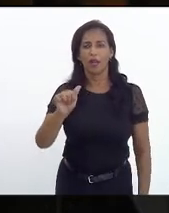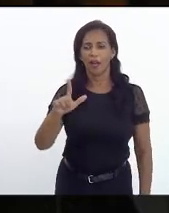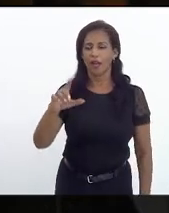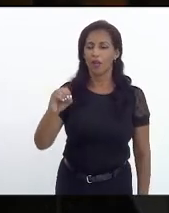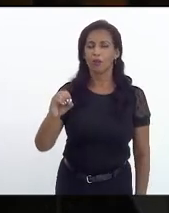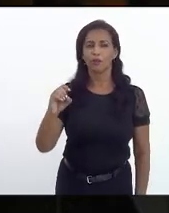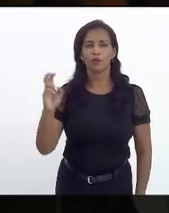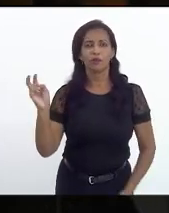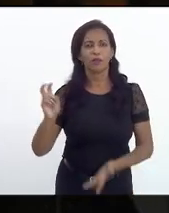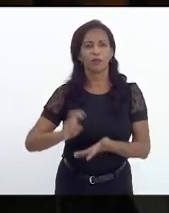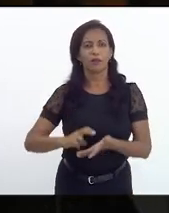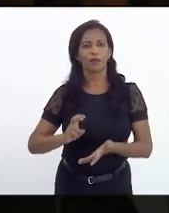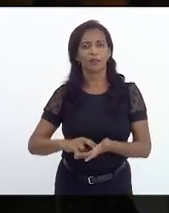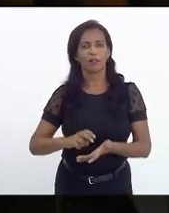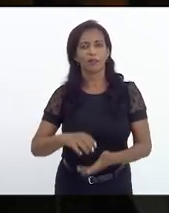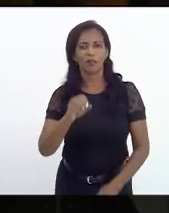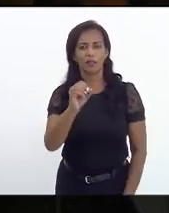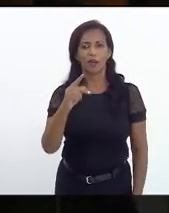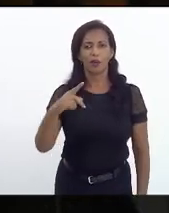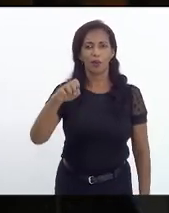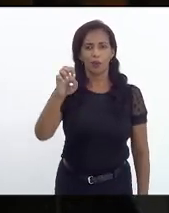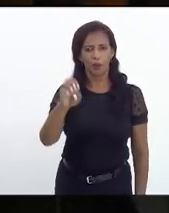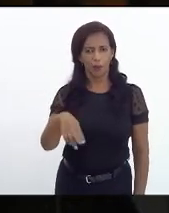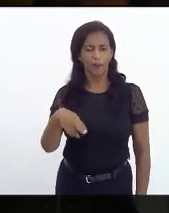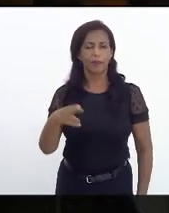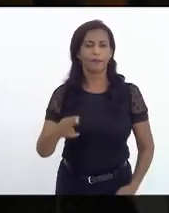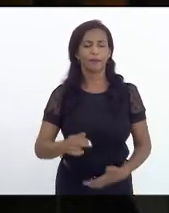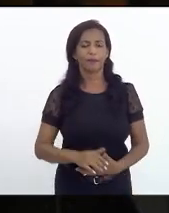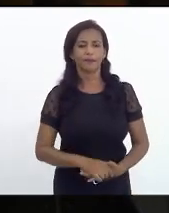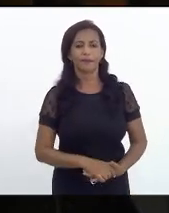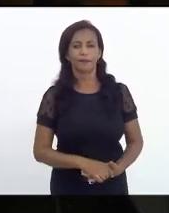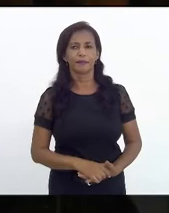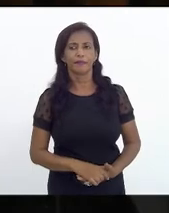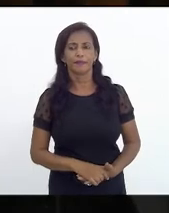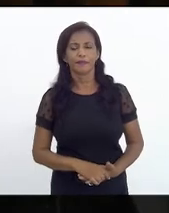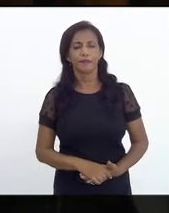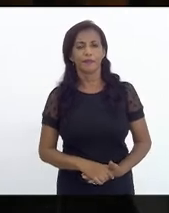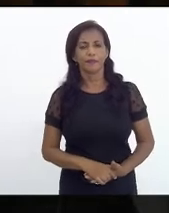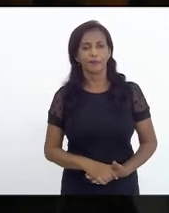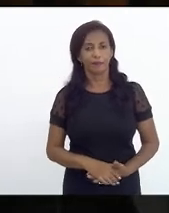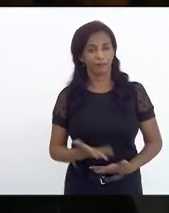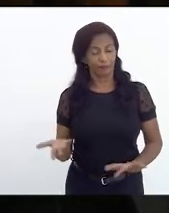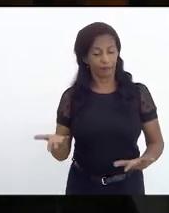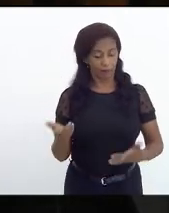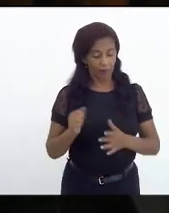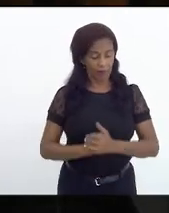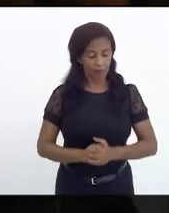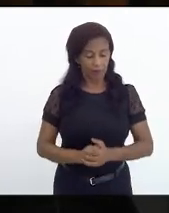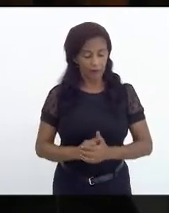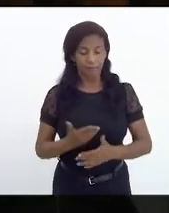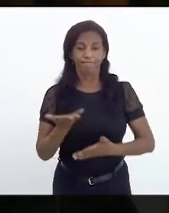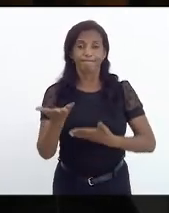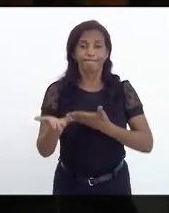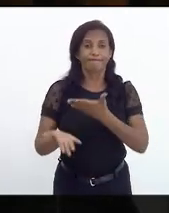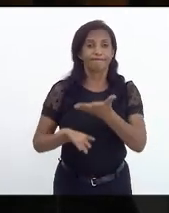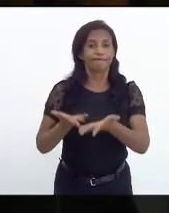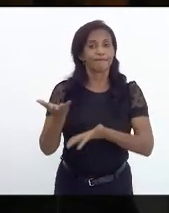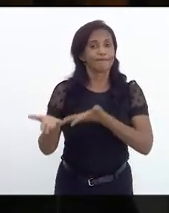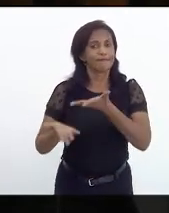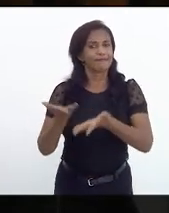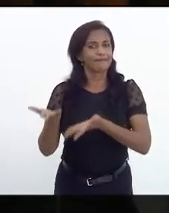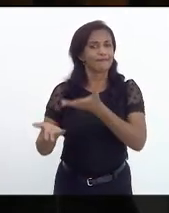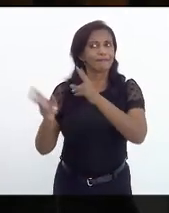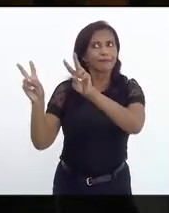e da Open Society Foundations. Trata de um tema